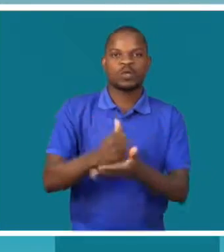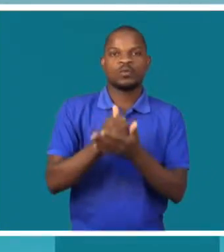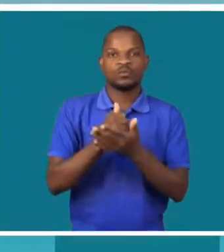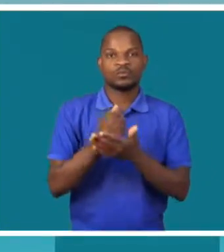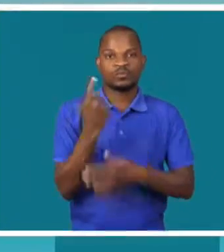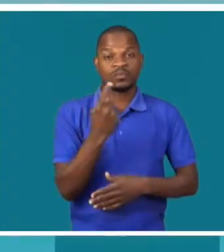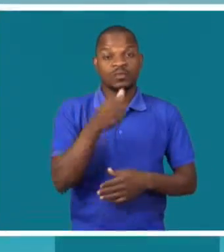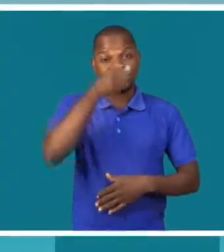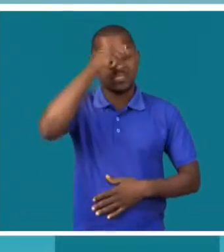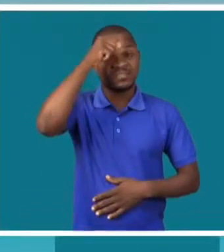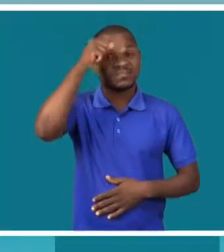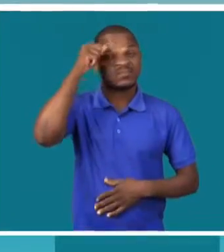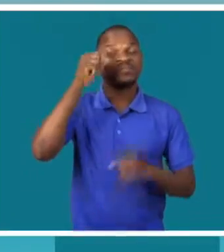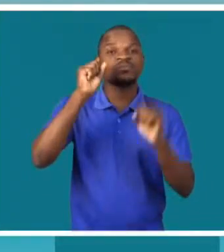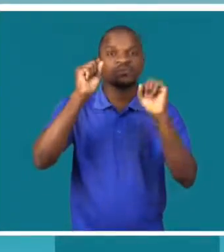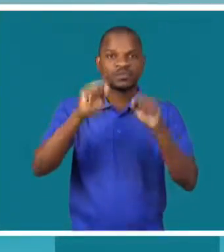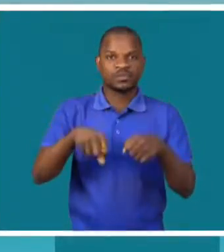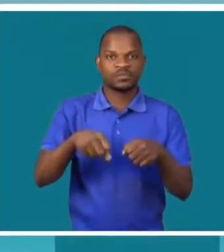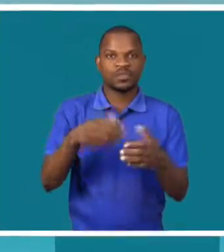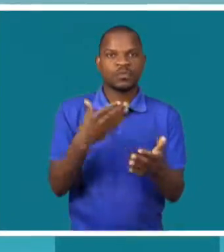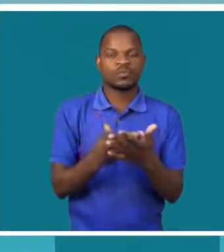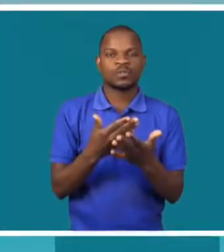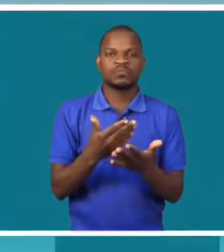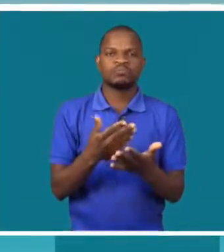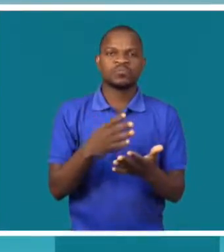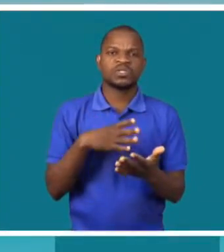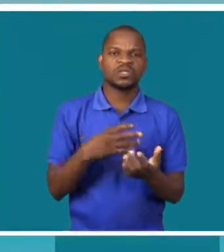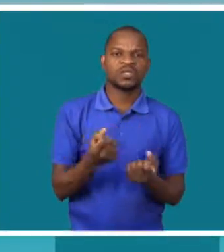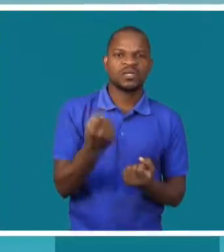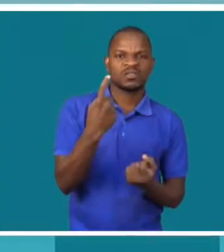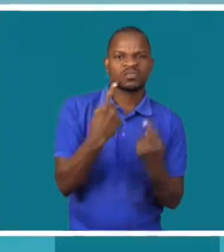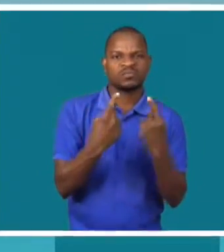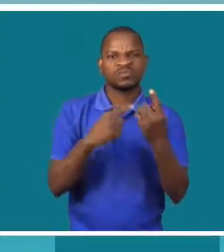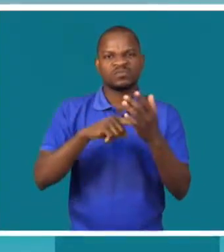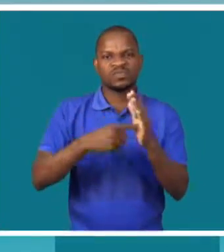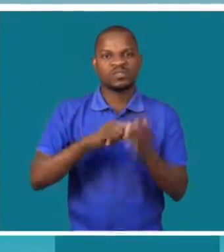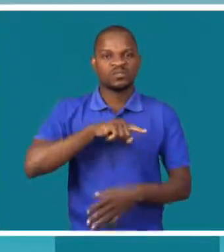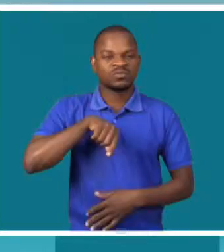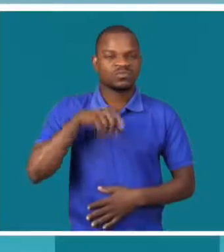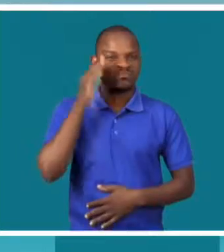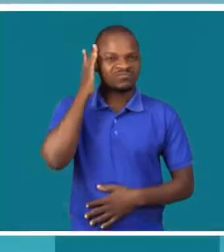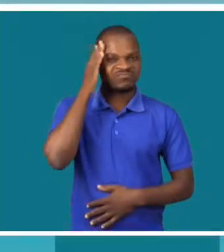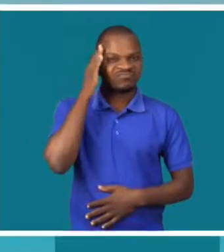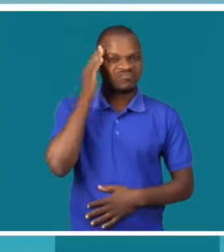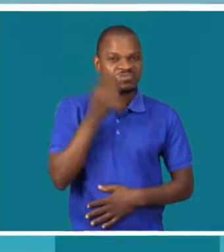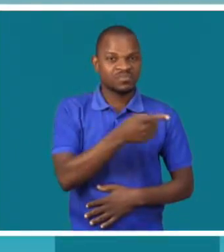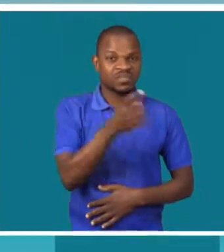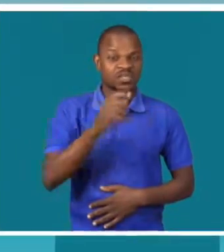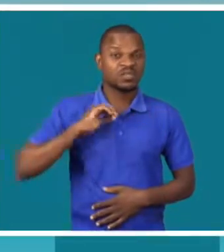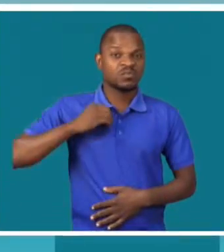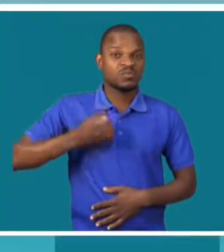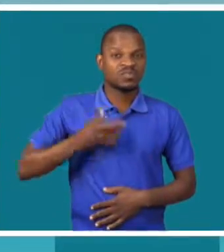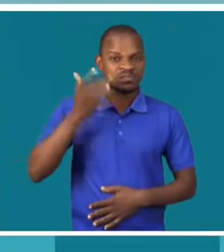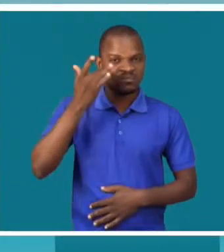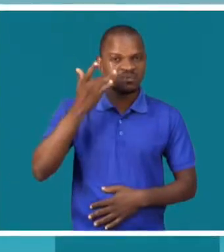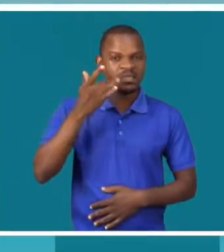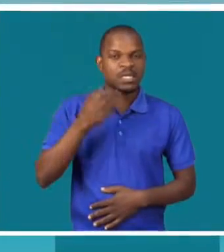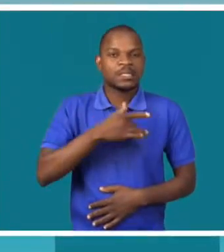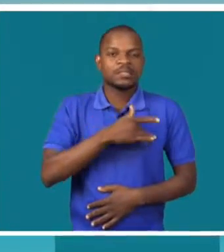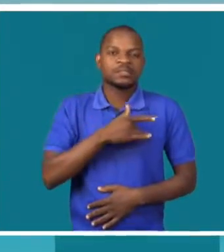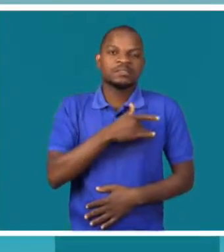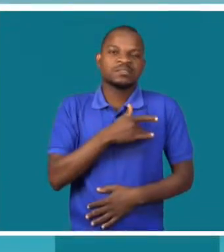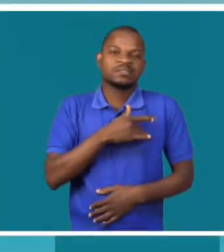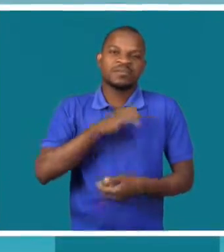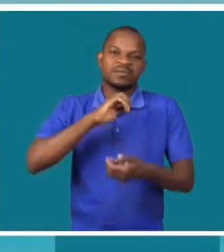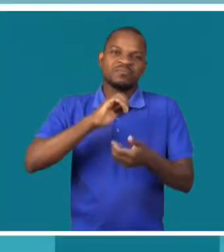resta dúvida, é um desafio grande. Porque em algum momento nós sentimos que elas mesmas têm